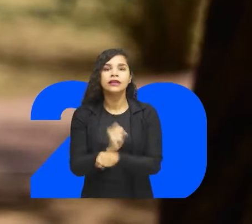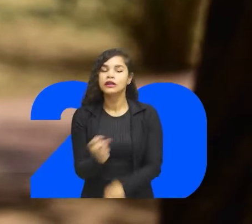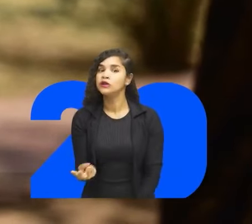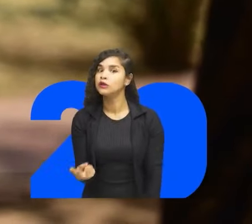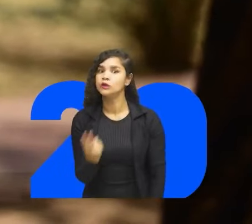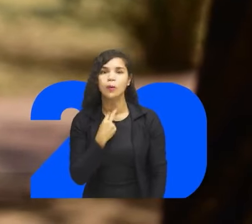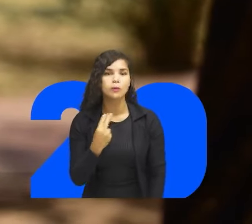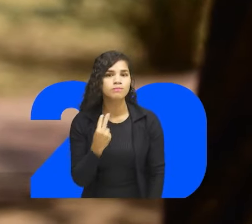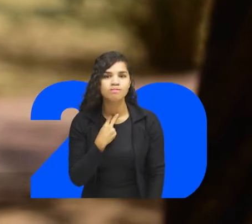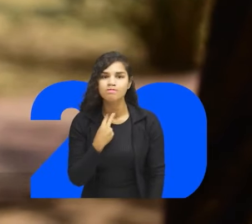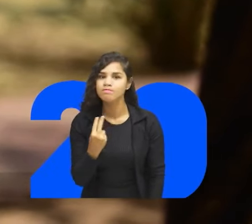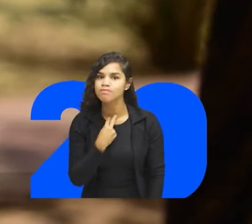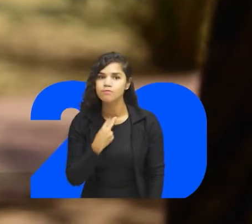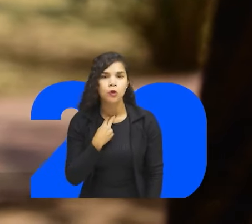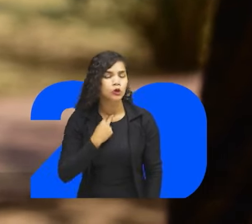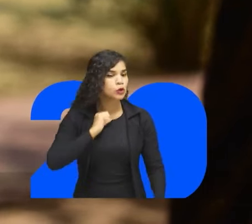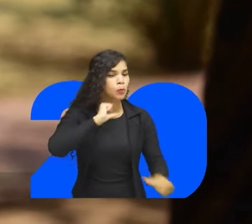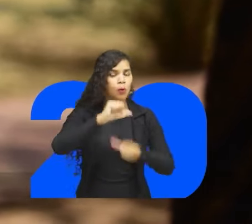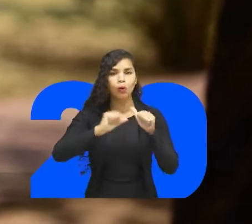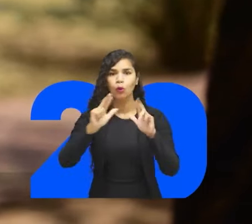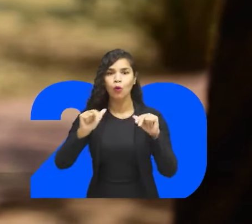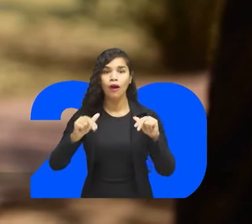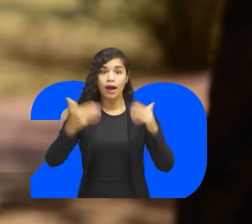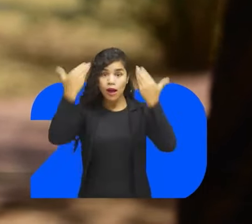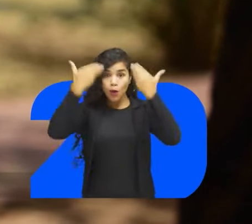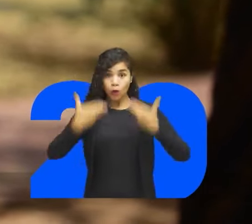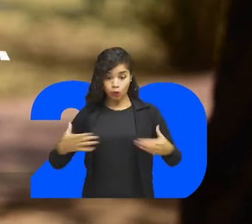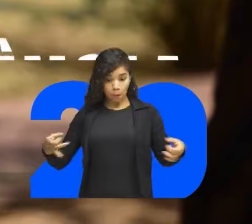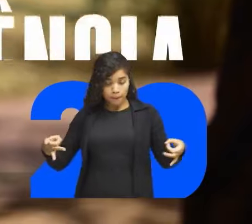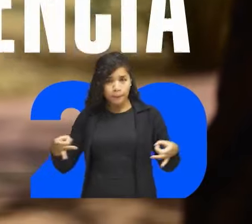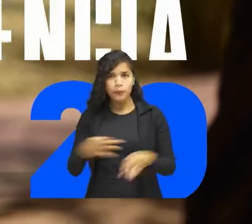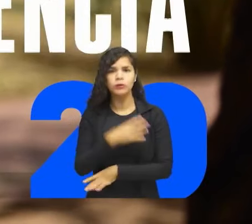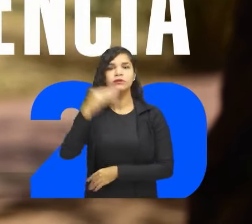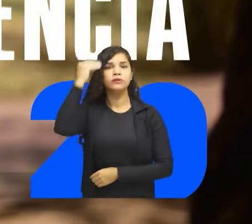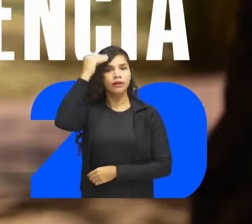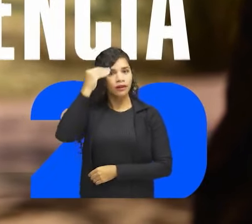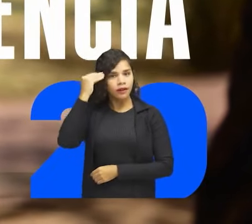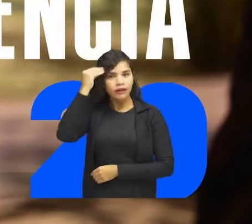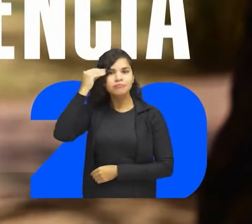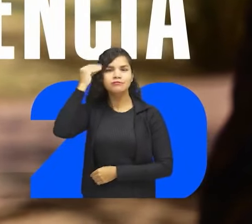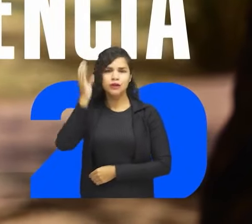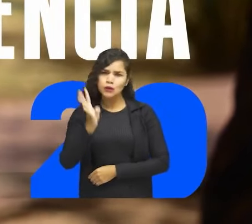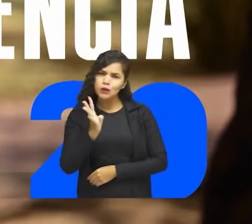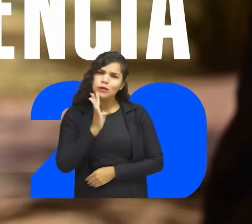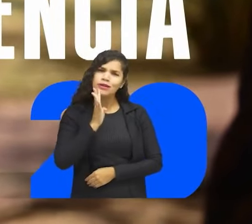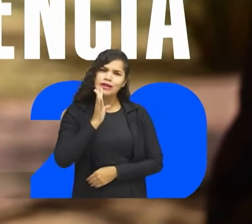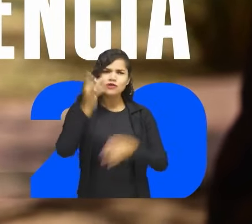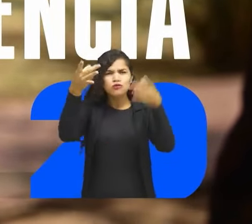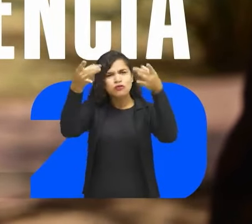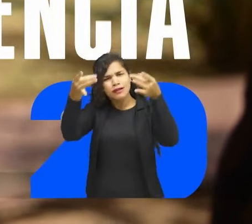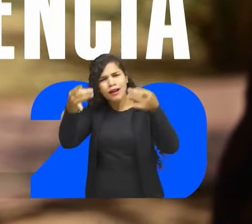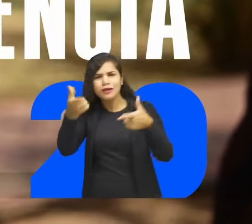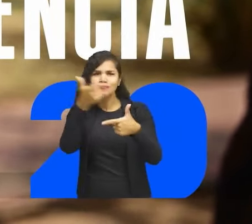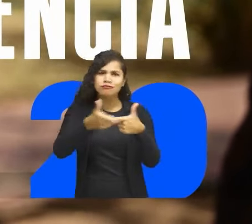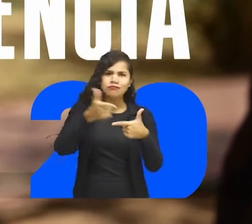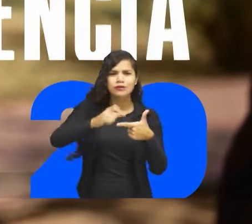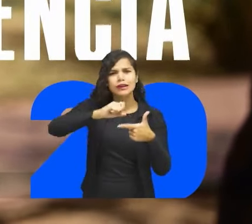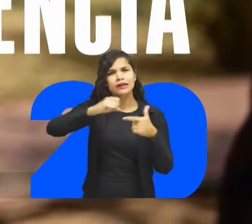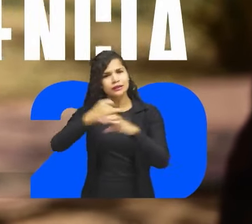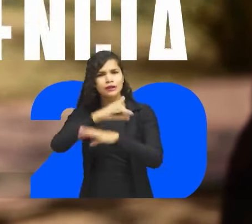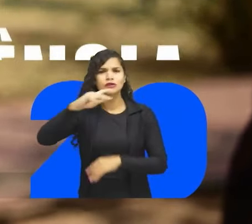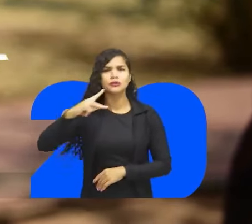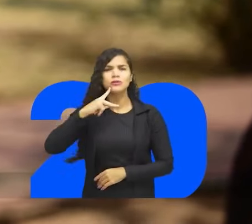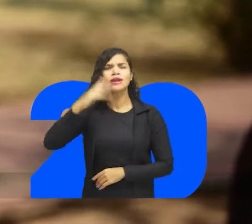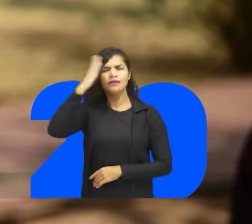podemos mais esperar por mudanças que nunca chegam Eu me preparei, tenho experiência e conheço bem os problemas da